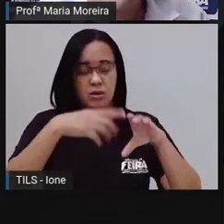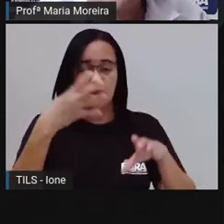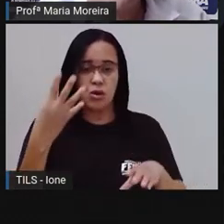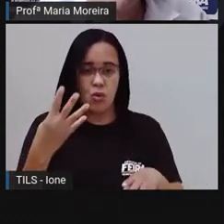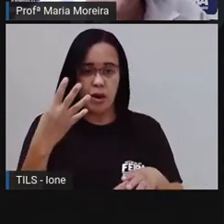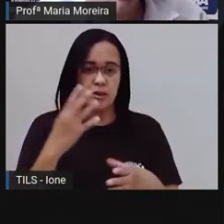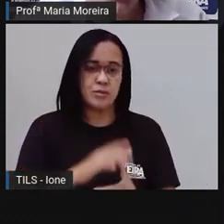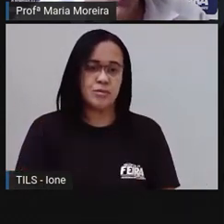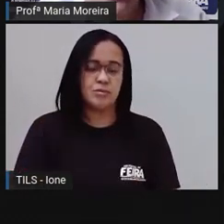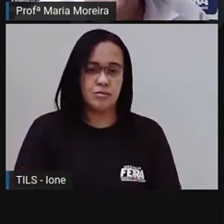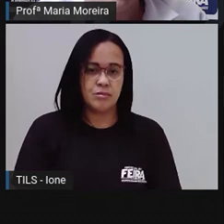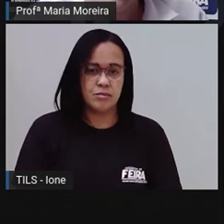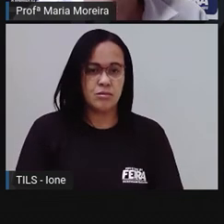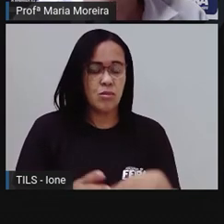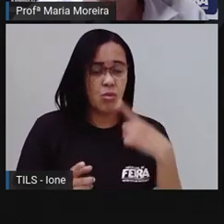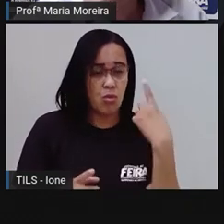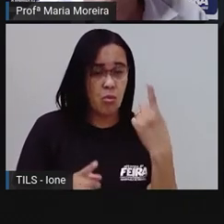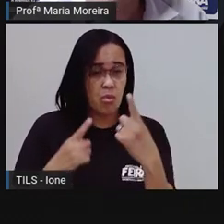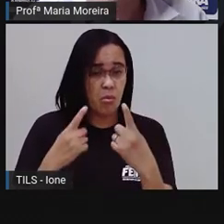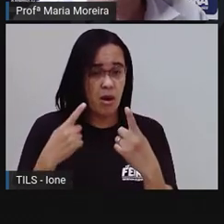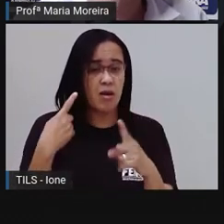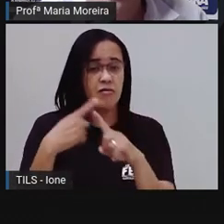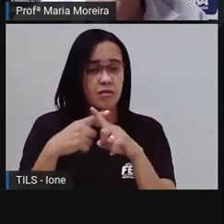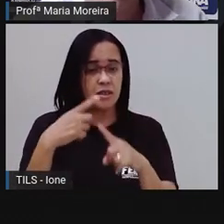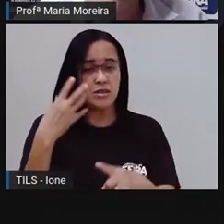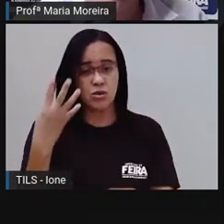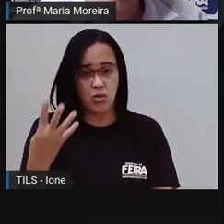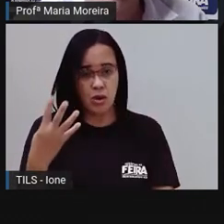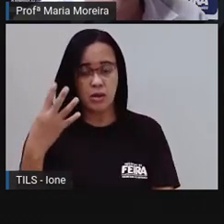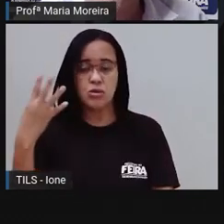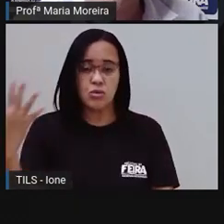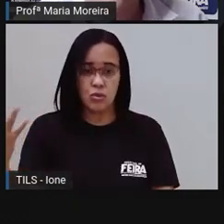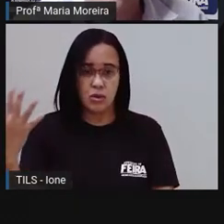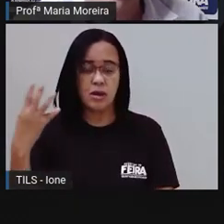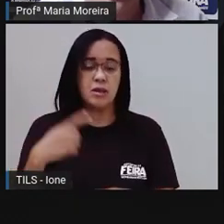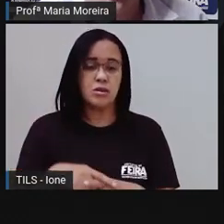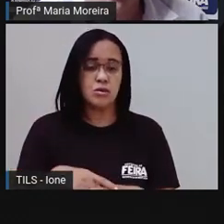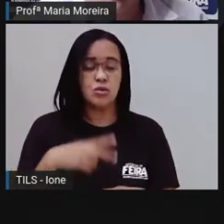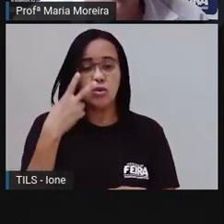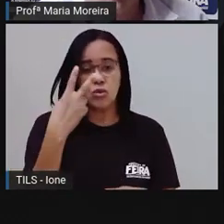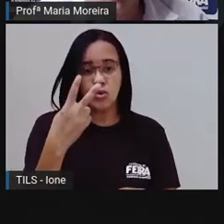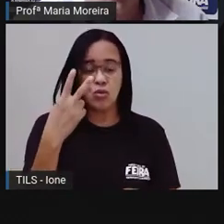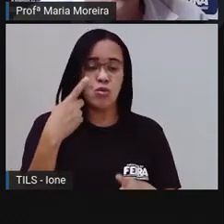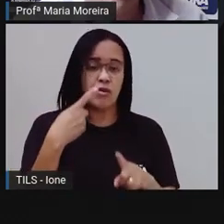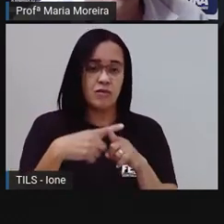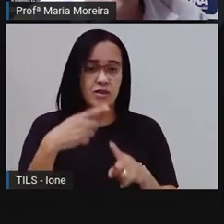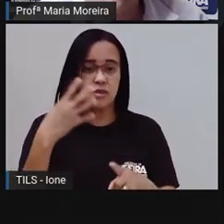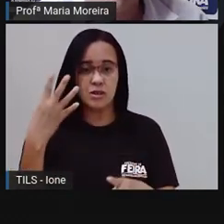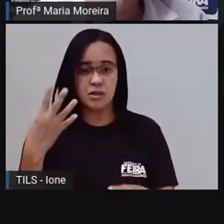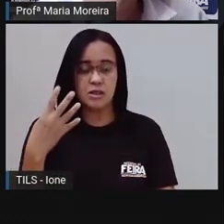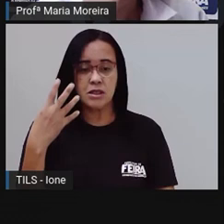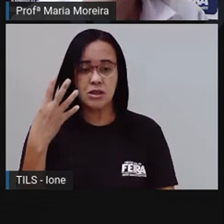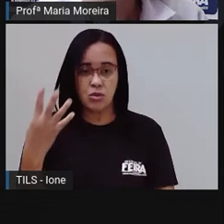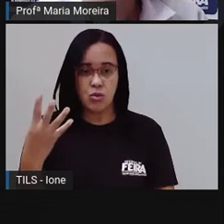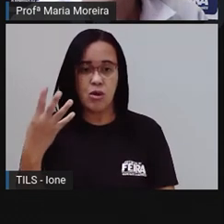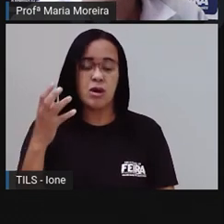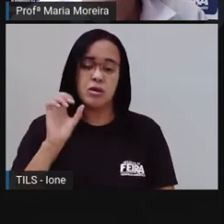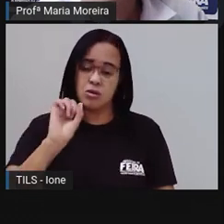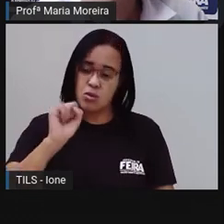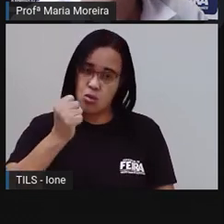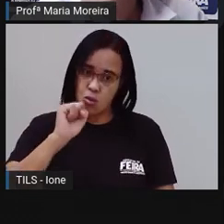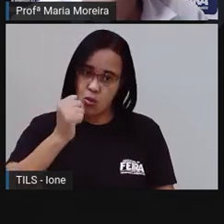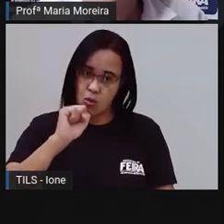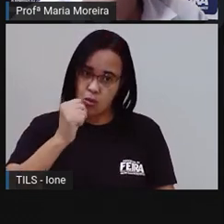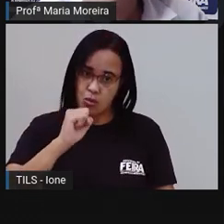quatro. Quatro. Duas vezes quatro. Ó, a gente fez ali. Oito. E três